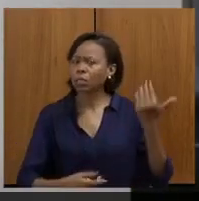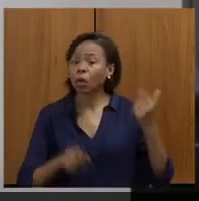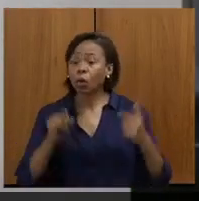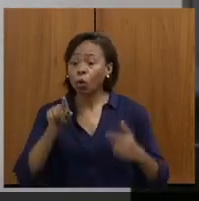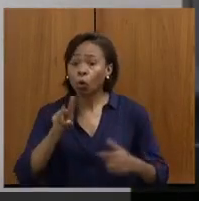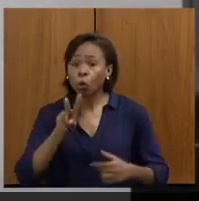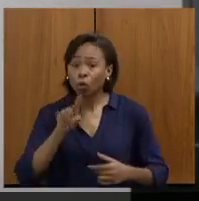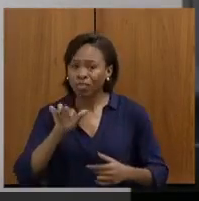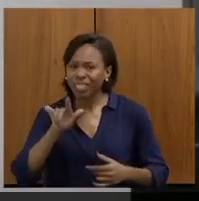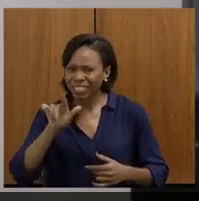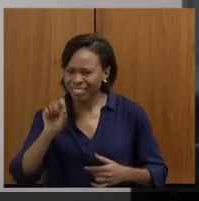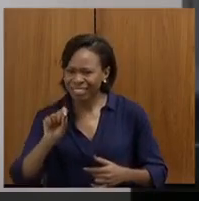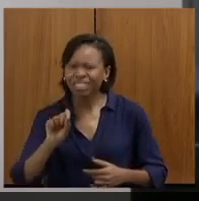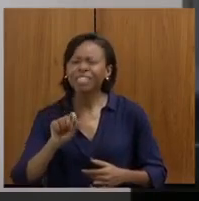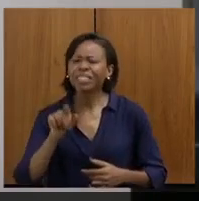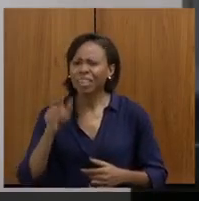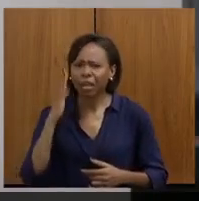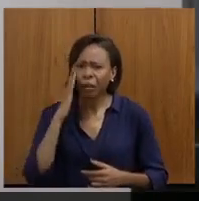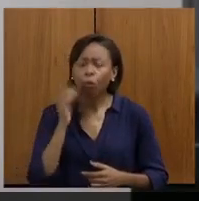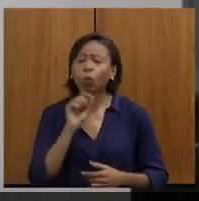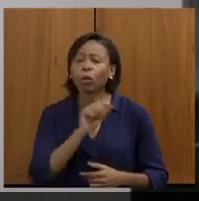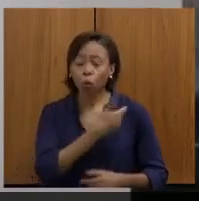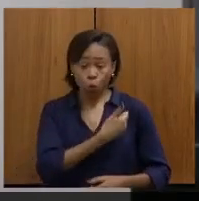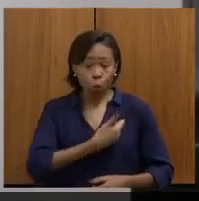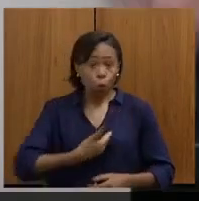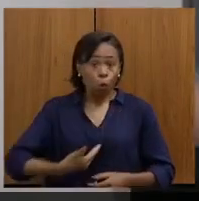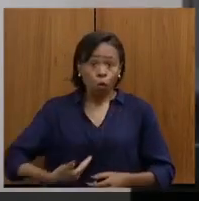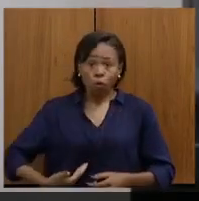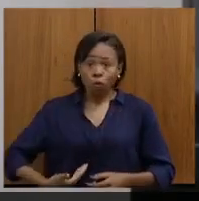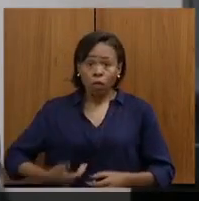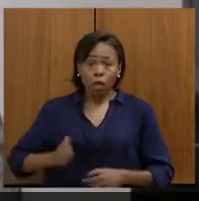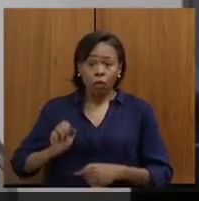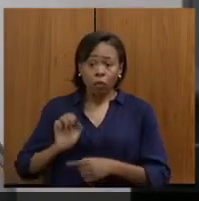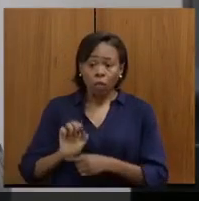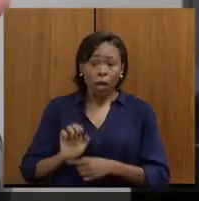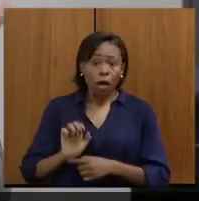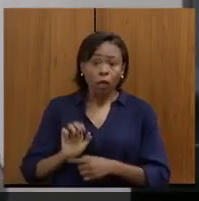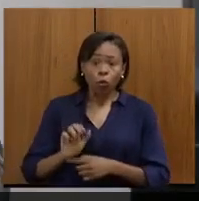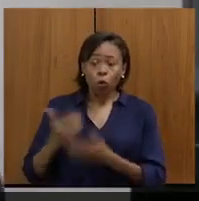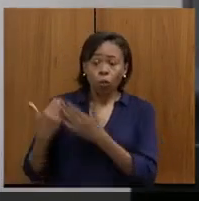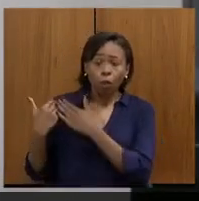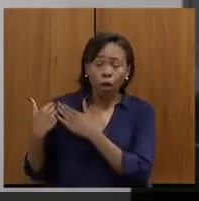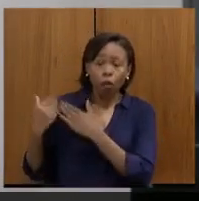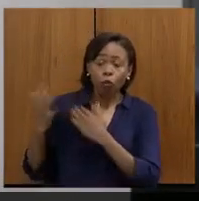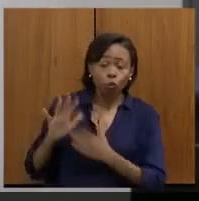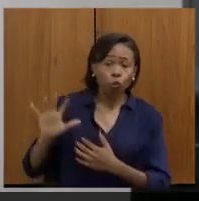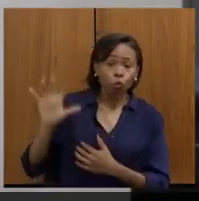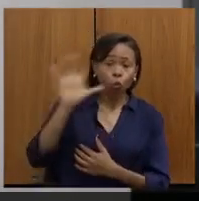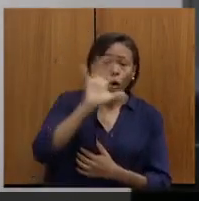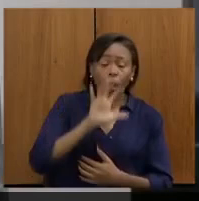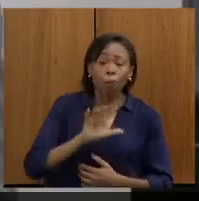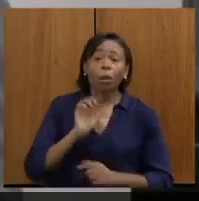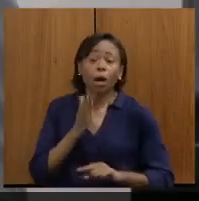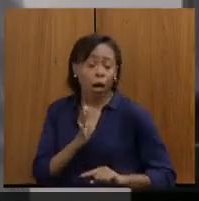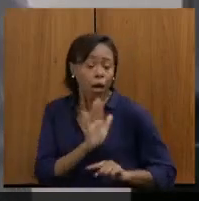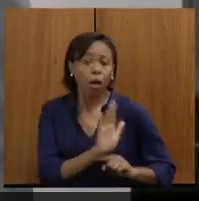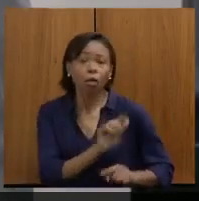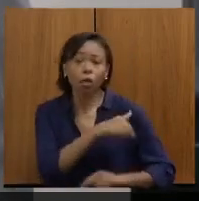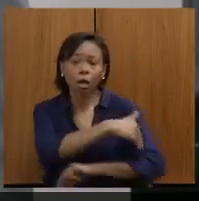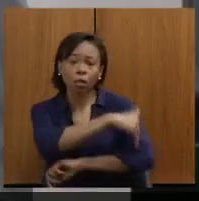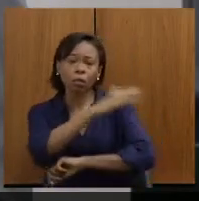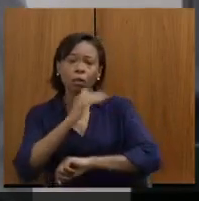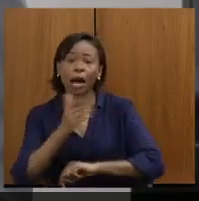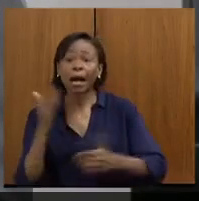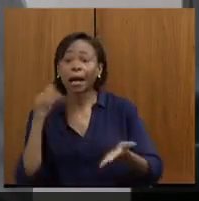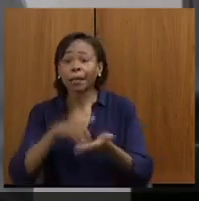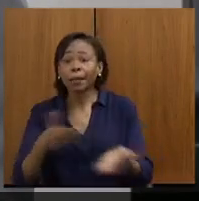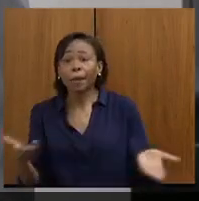estrutura do Estado toda se envolveu. Até hoje estão procurando ainda pedaços de corpo, corpos,